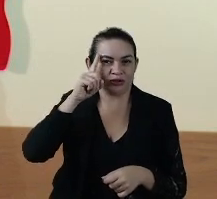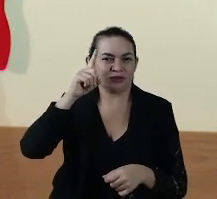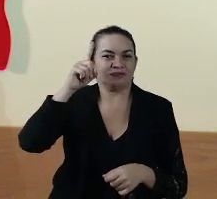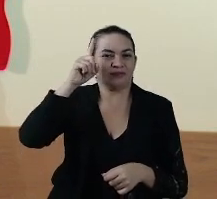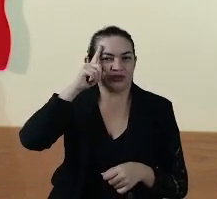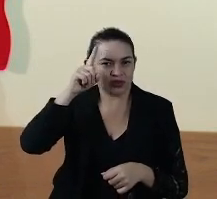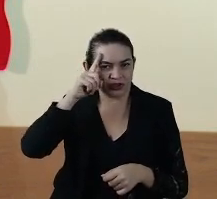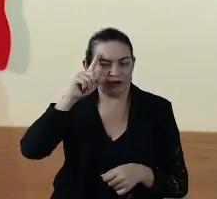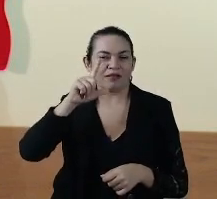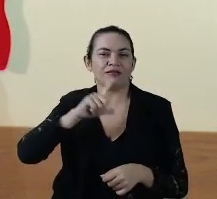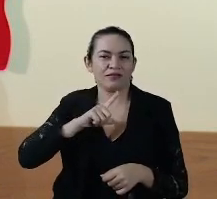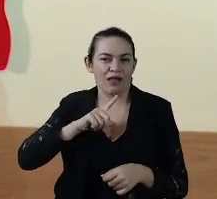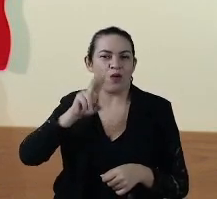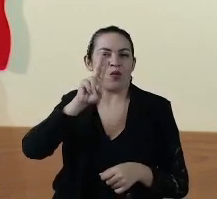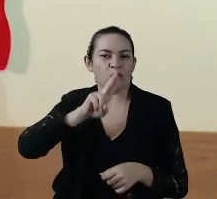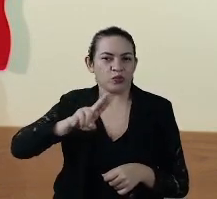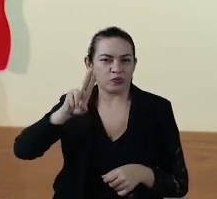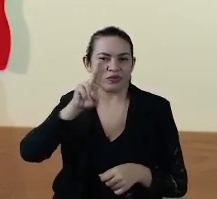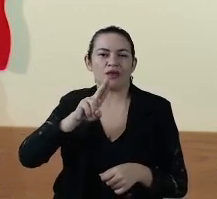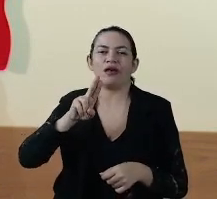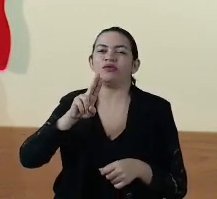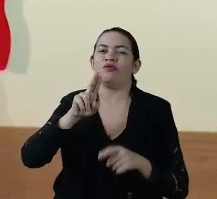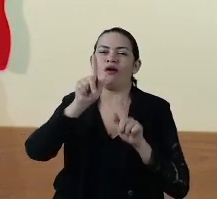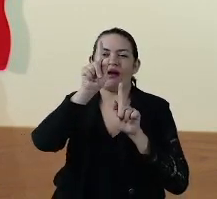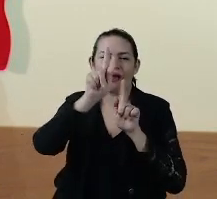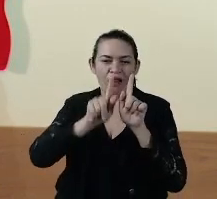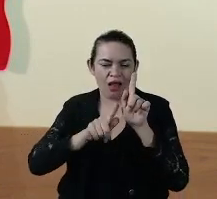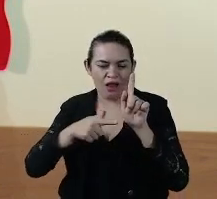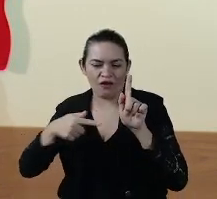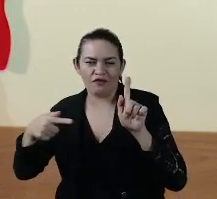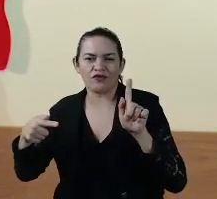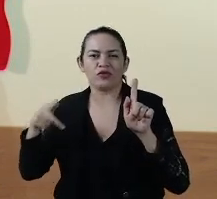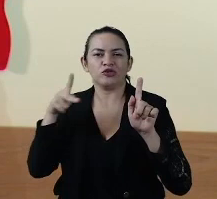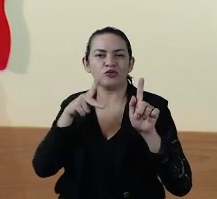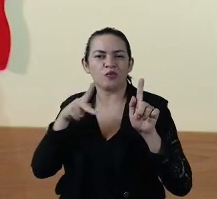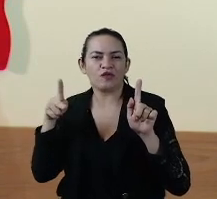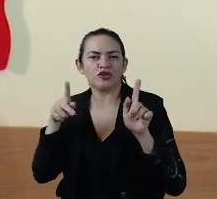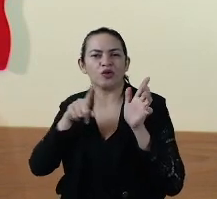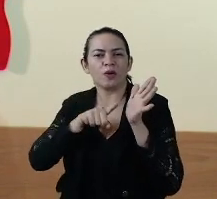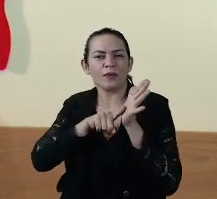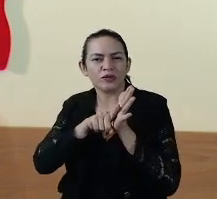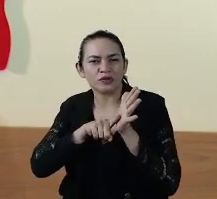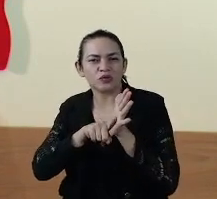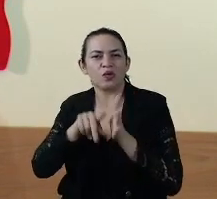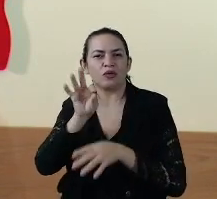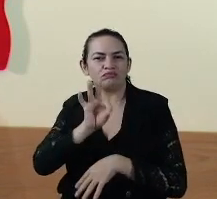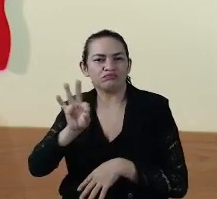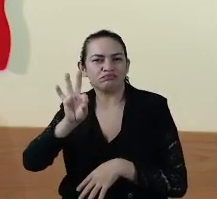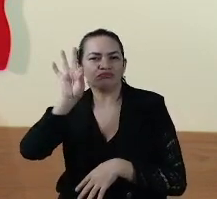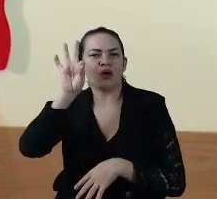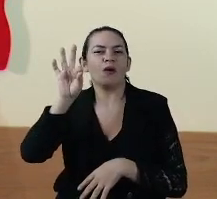tenho utilizado gráficos de professores, pesquisadores da Universidade Federal do Maranhão,